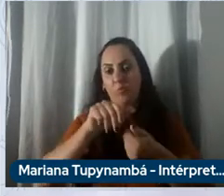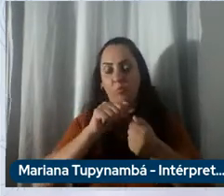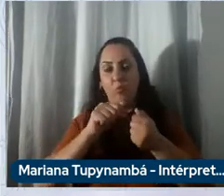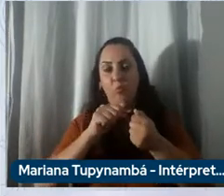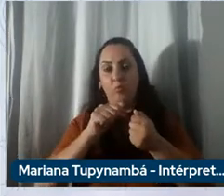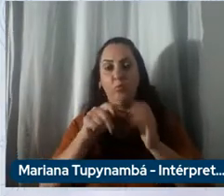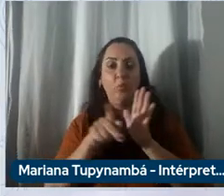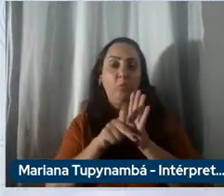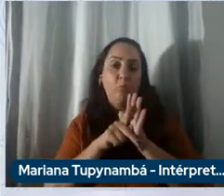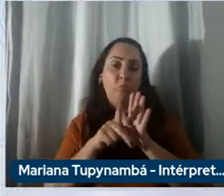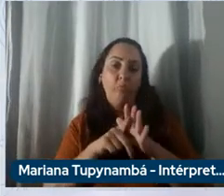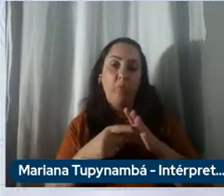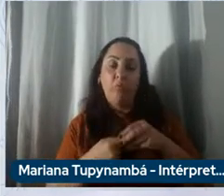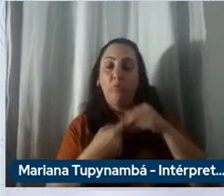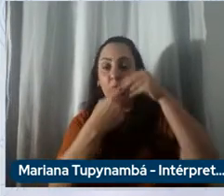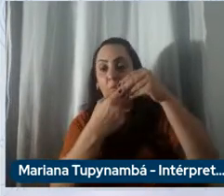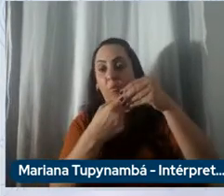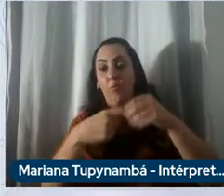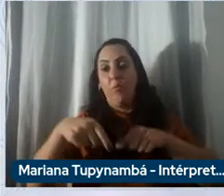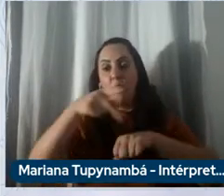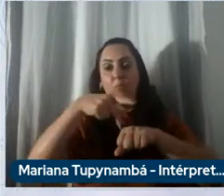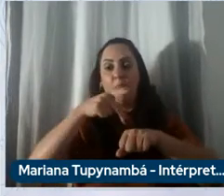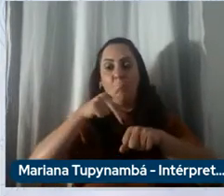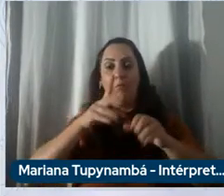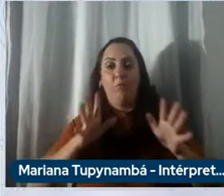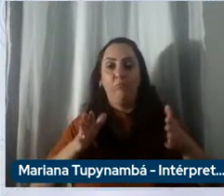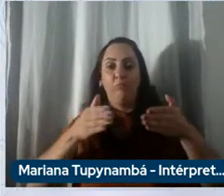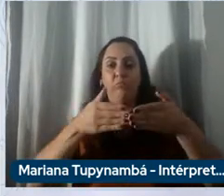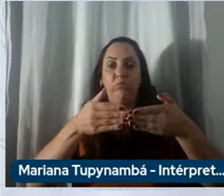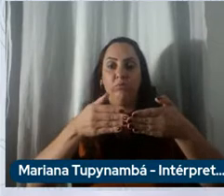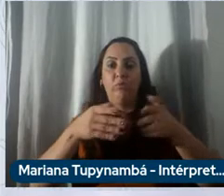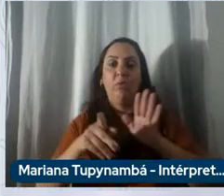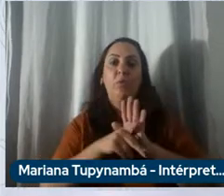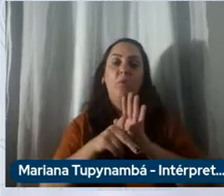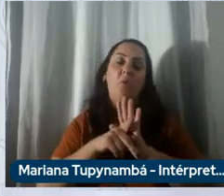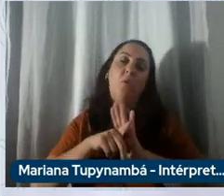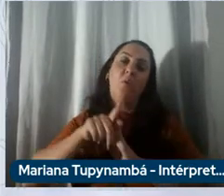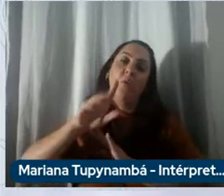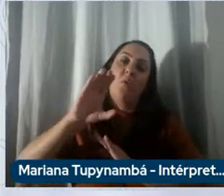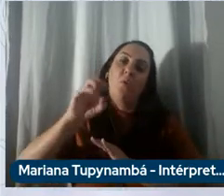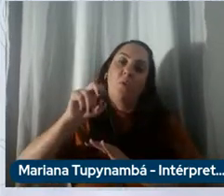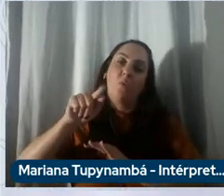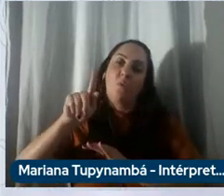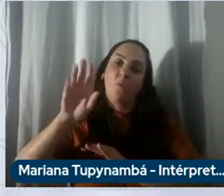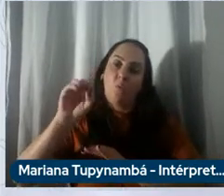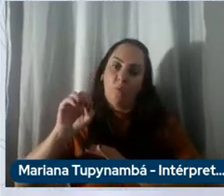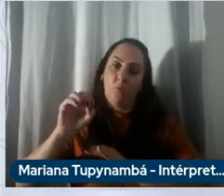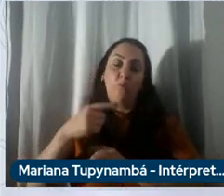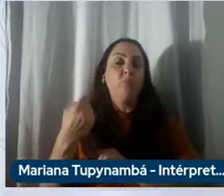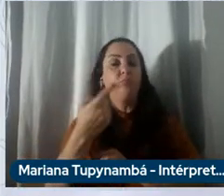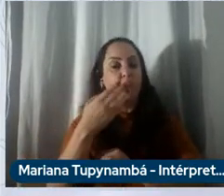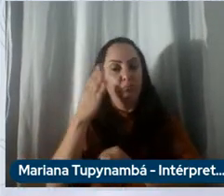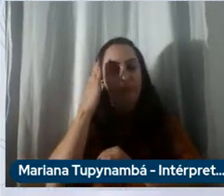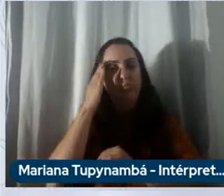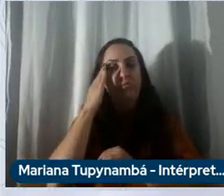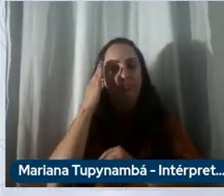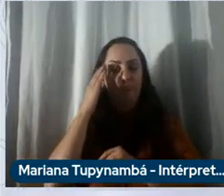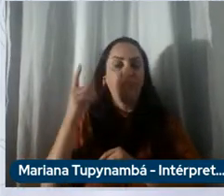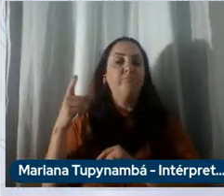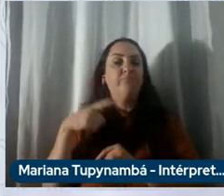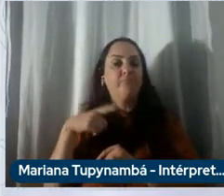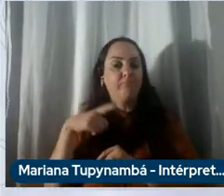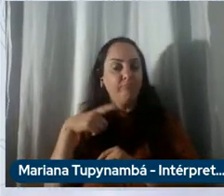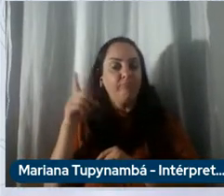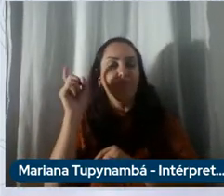único país que é a República Democrática do Congo e sabemos que existem desafios e